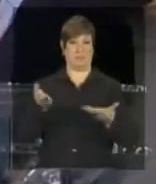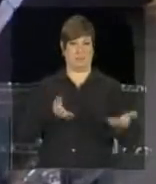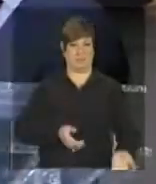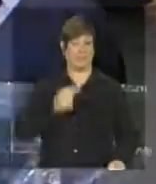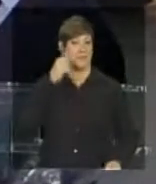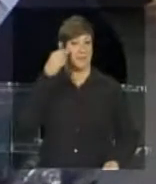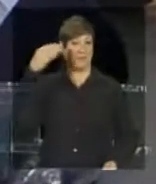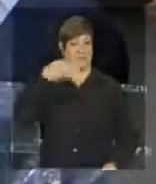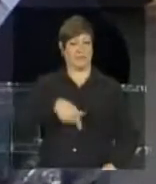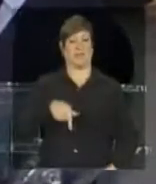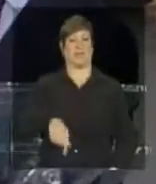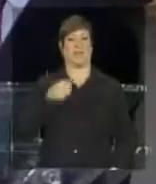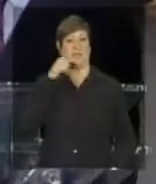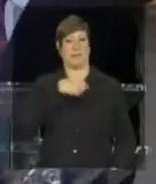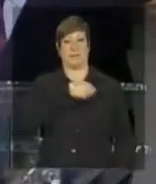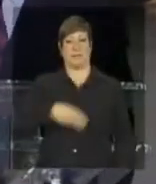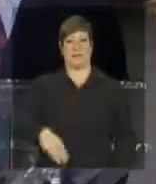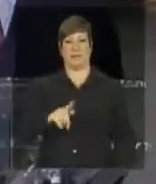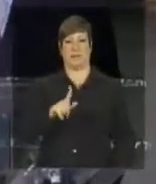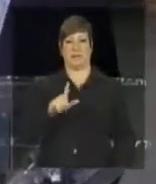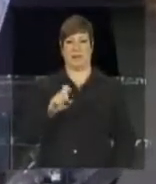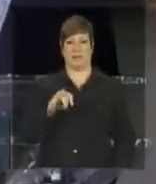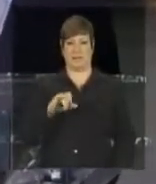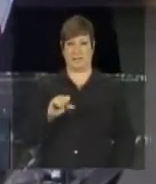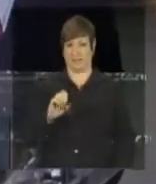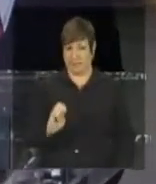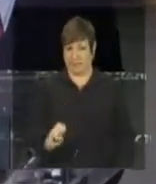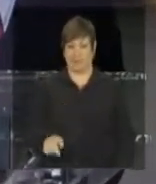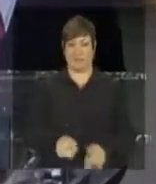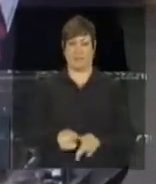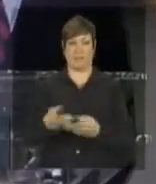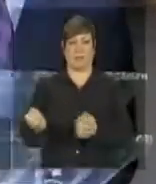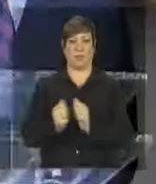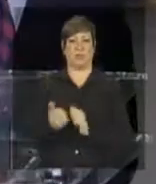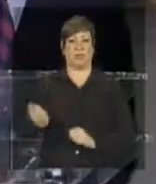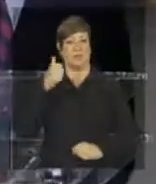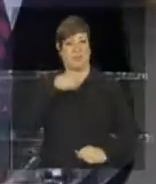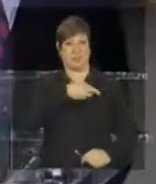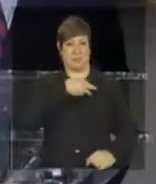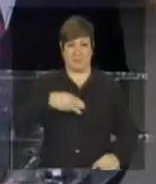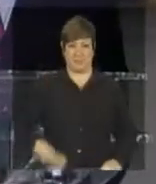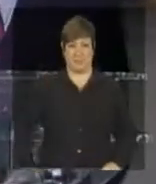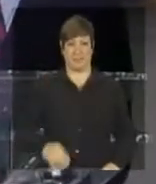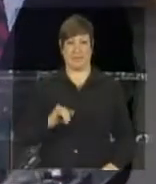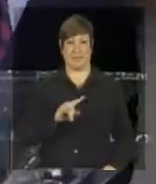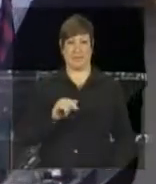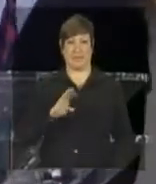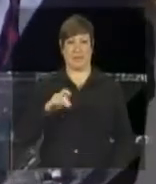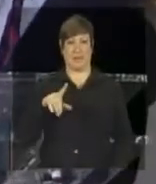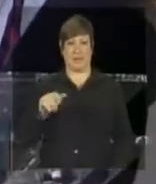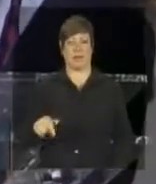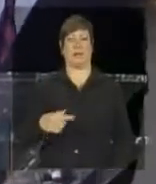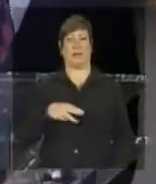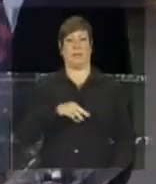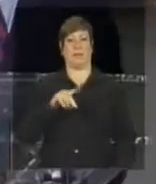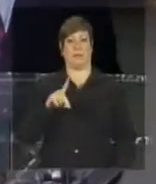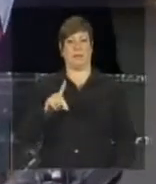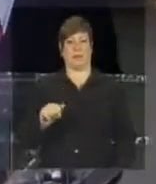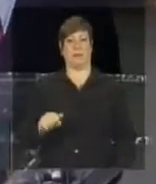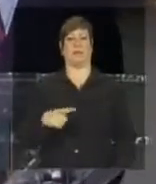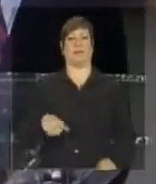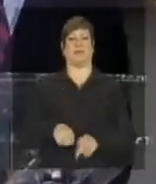e aqui em companhia da ministra Isabela Teixeira do meio ambiente nós coordenamos